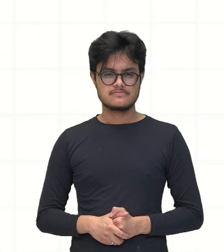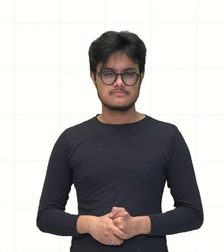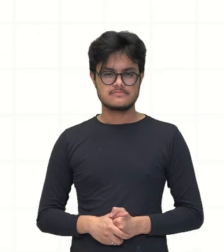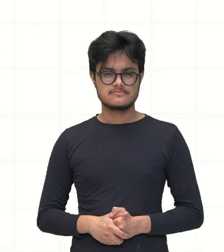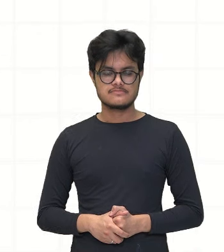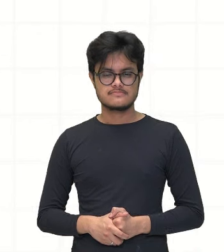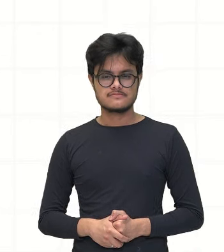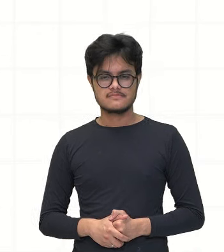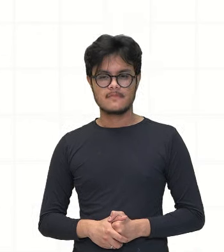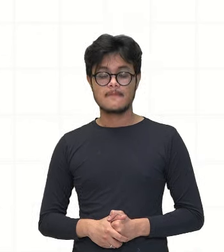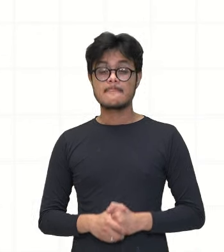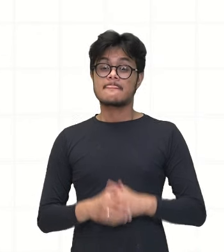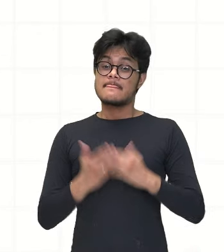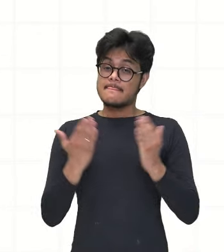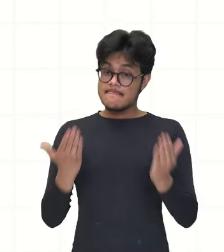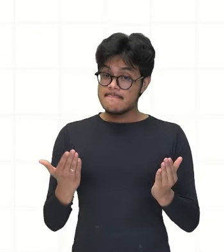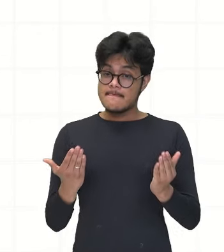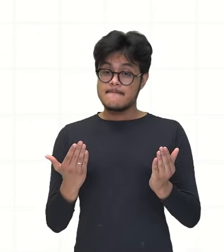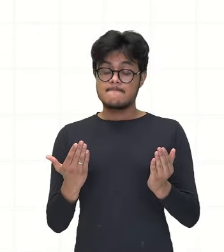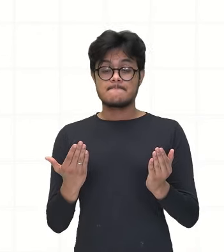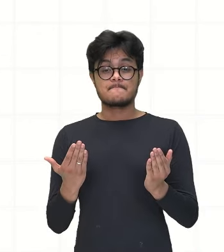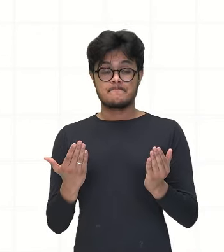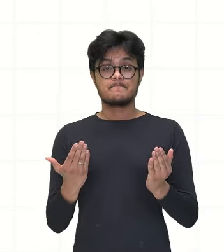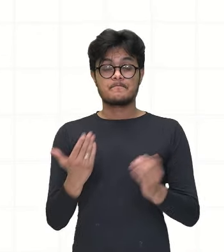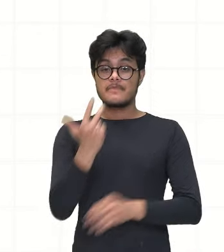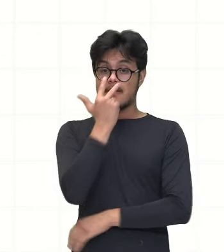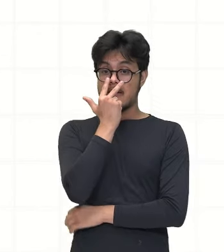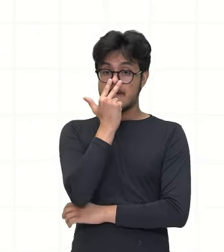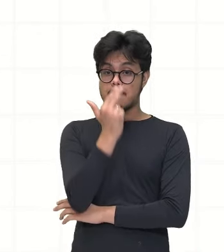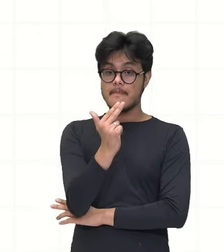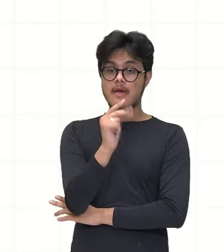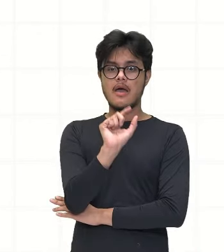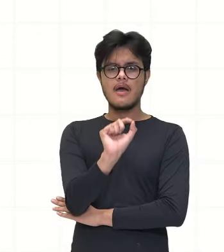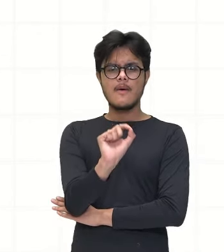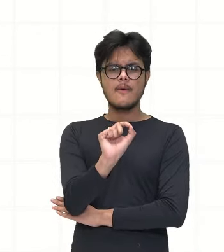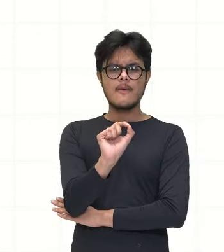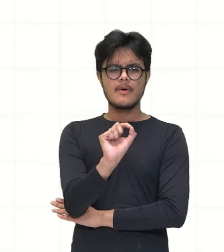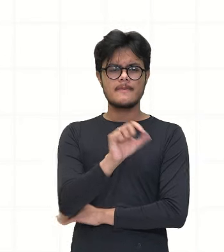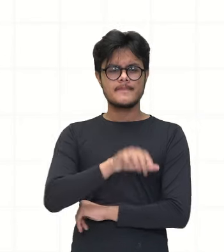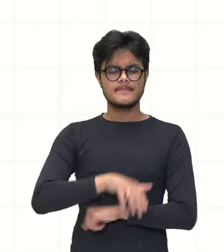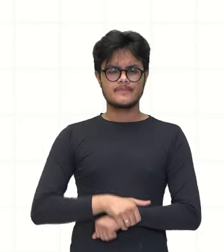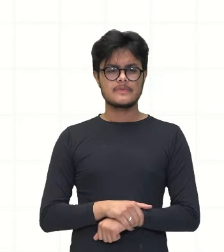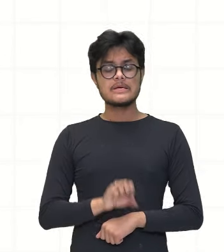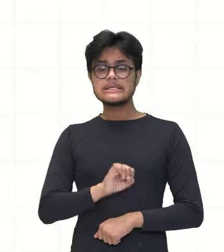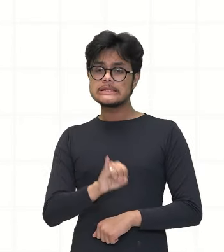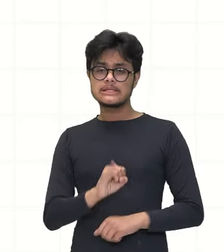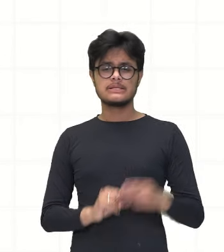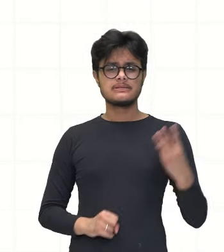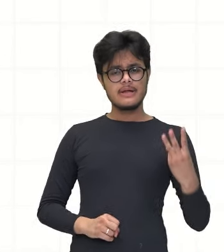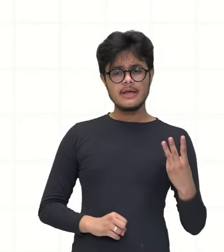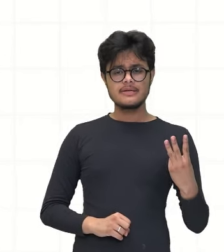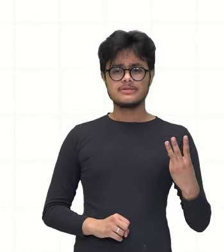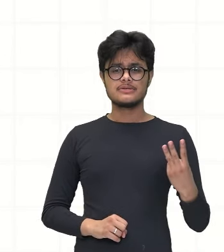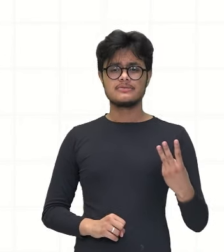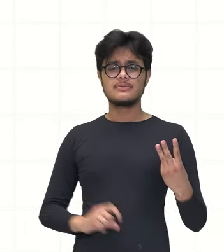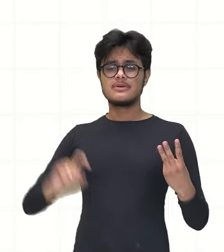consegue visualizar que se a gente tirar uma torneira, né? E ficar só três torneiras, vai demorar mais tempo para encher,